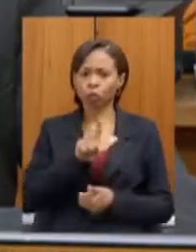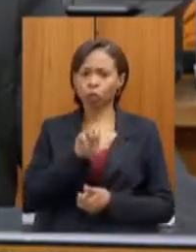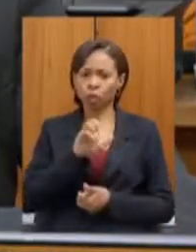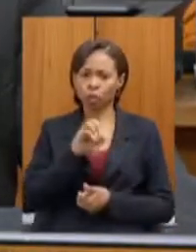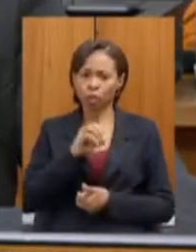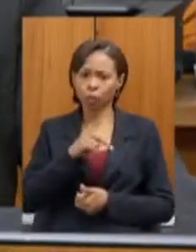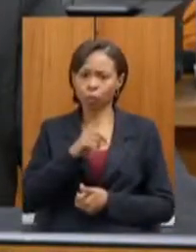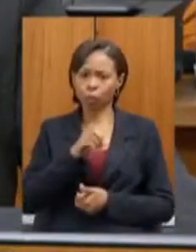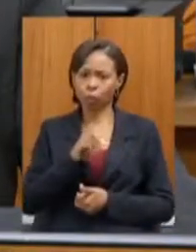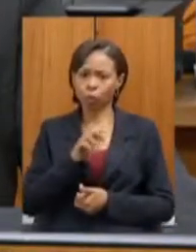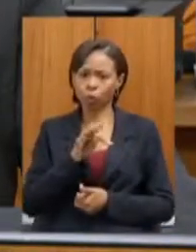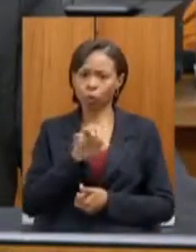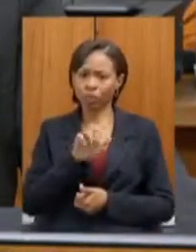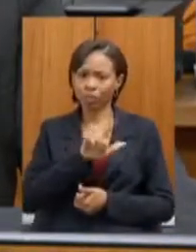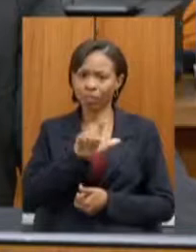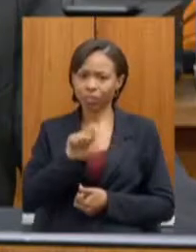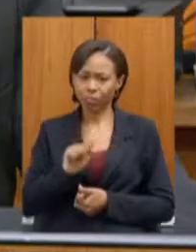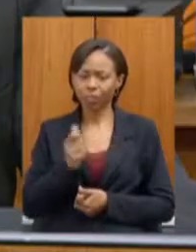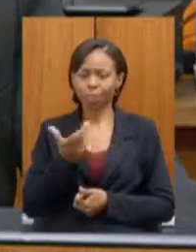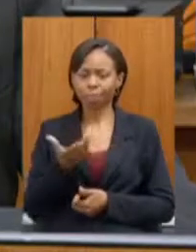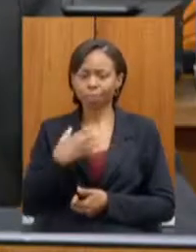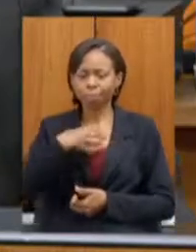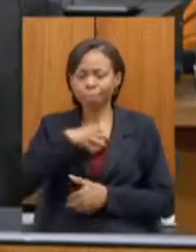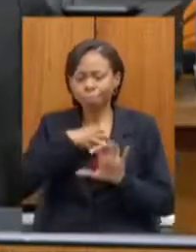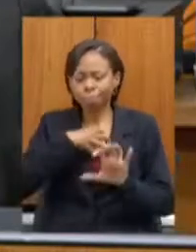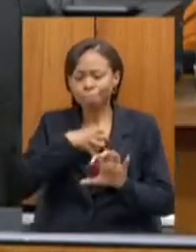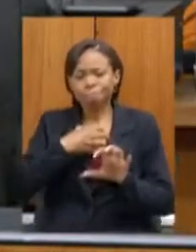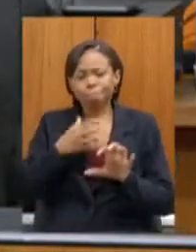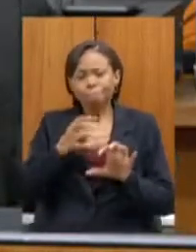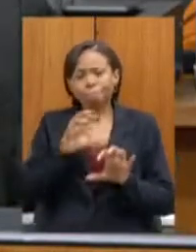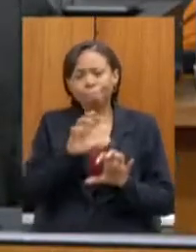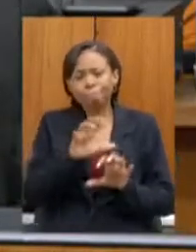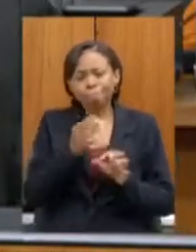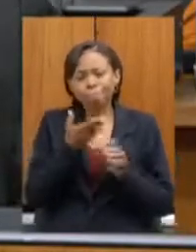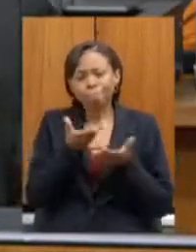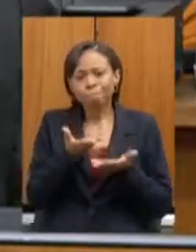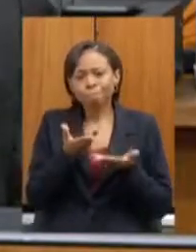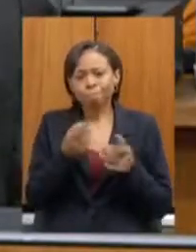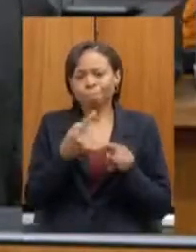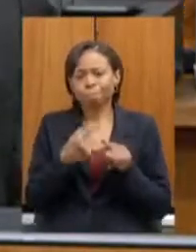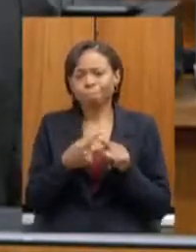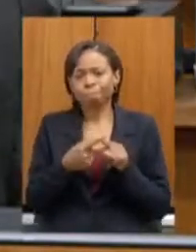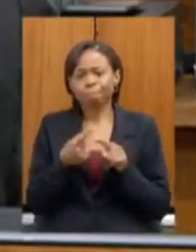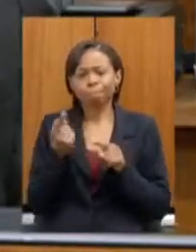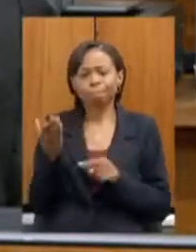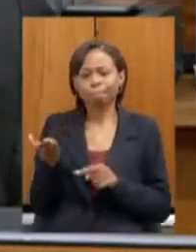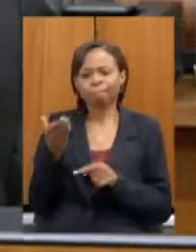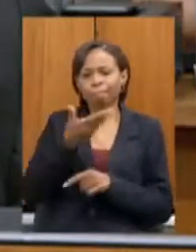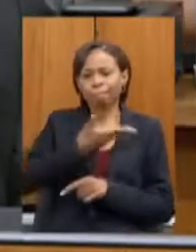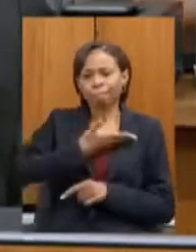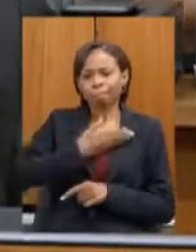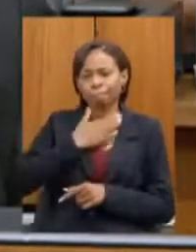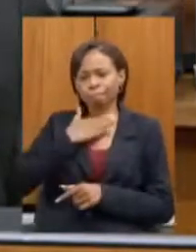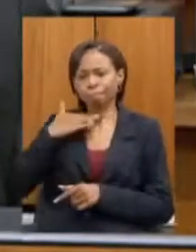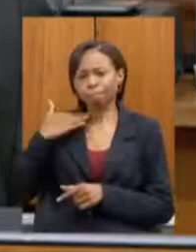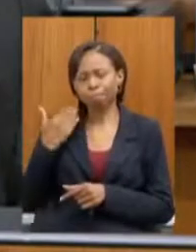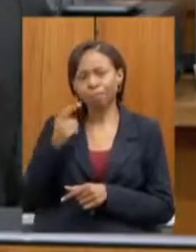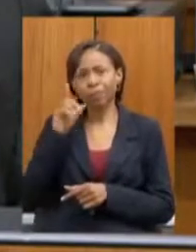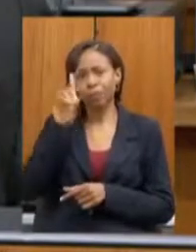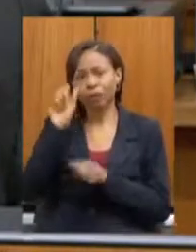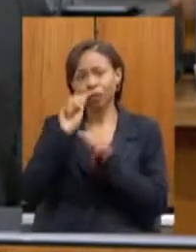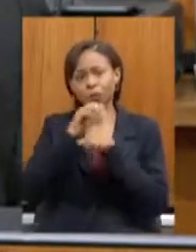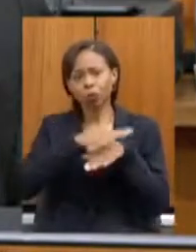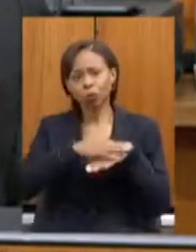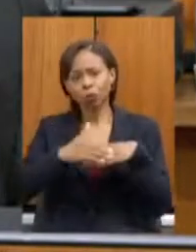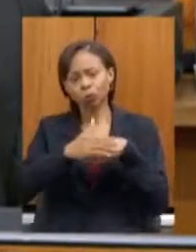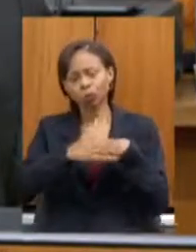e dar aí os nossos sentimentos por essa perda, que Deus possa confortá-lo nesse